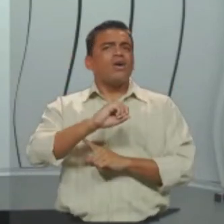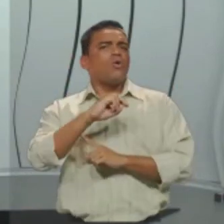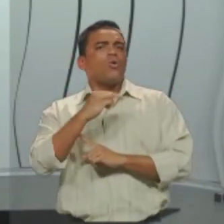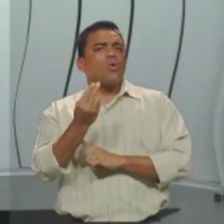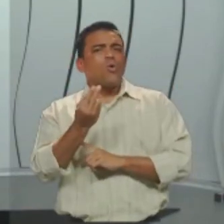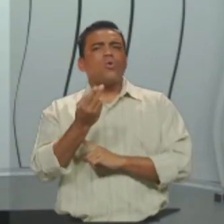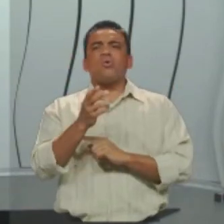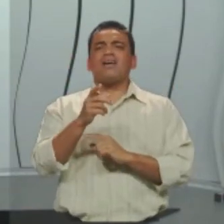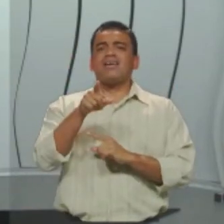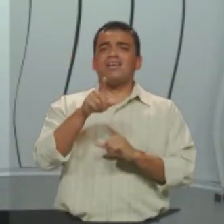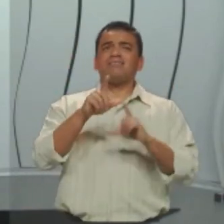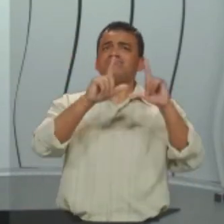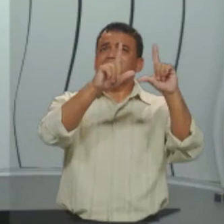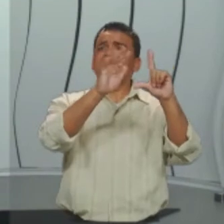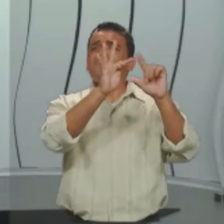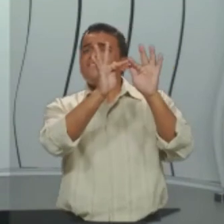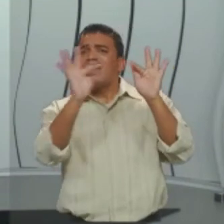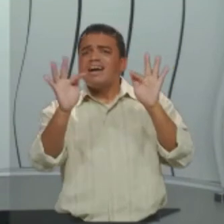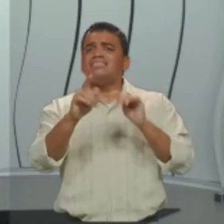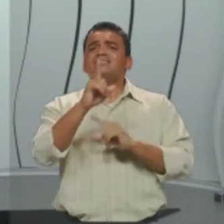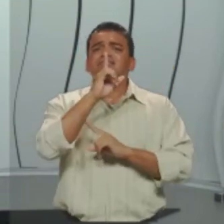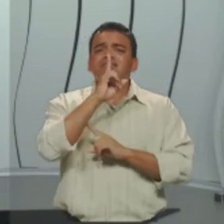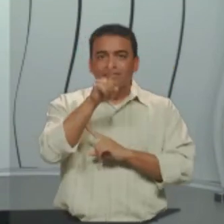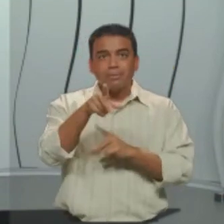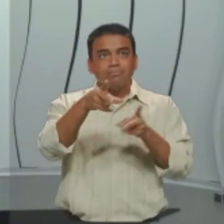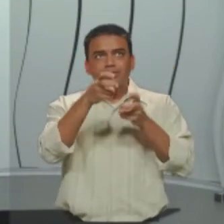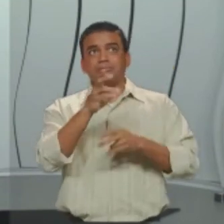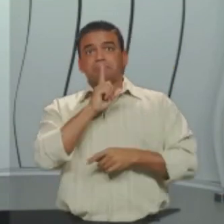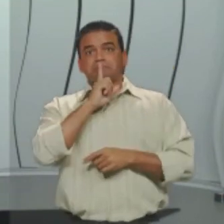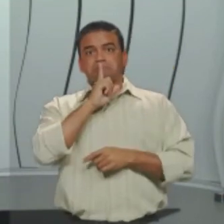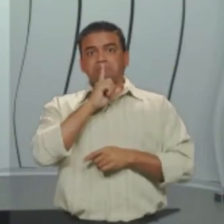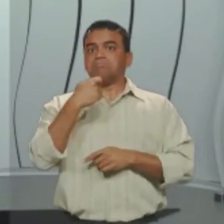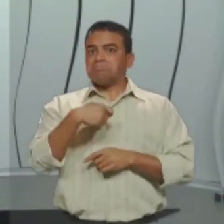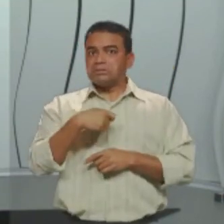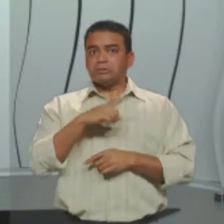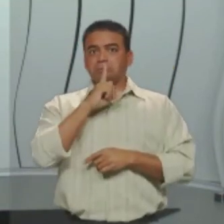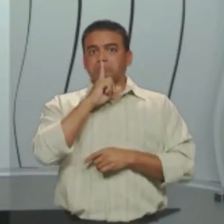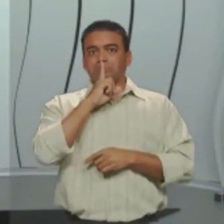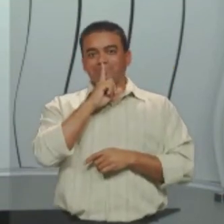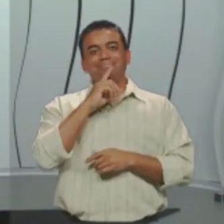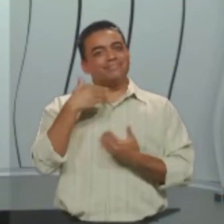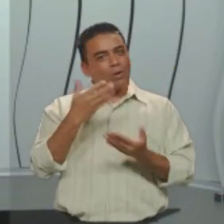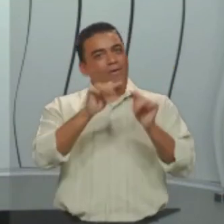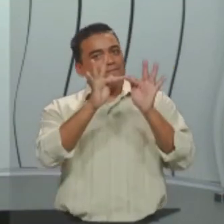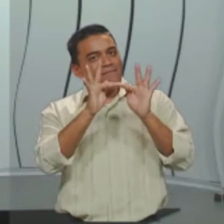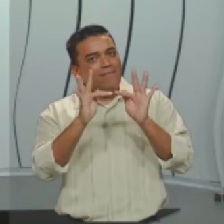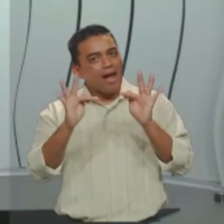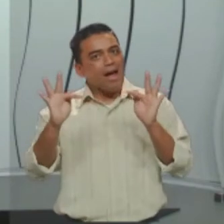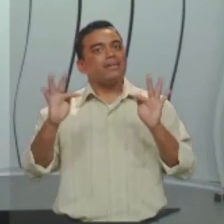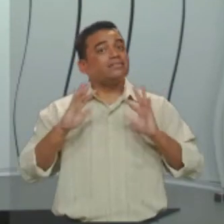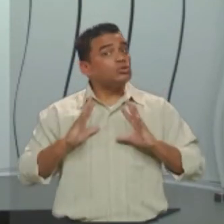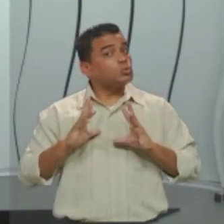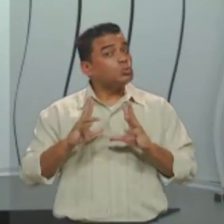enunciado aqui, silêncio, essa frase, você vai entender o recado. Não é isso? Então, frase é